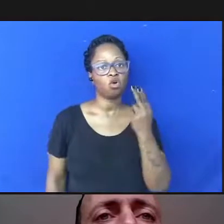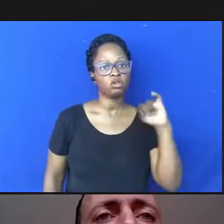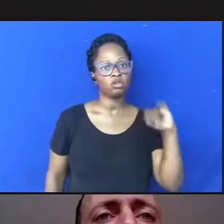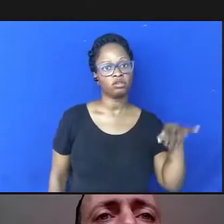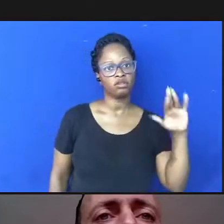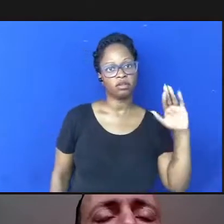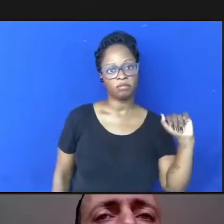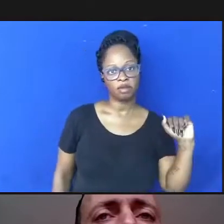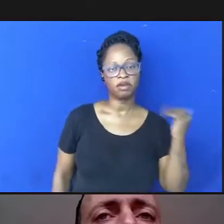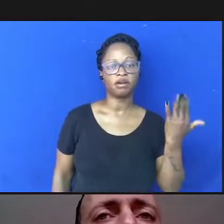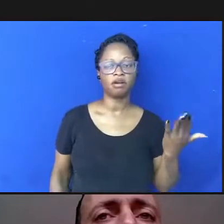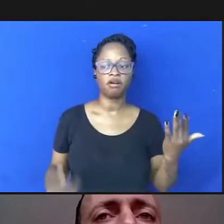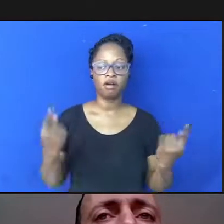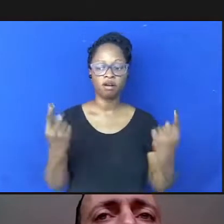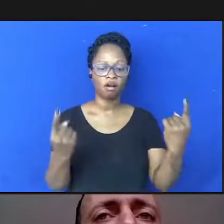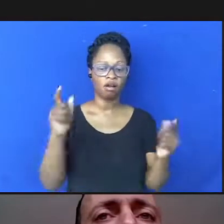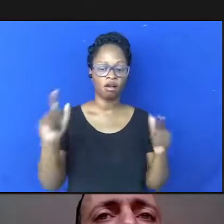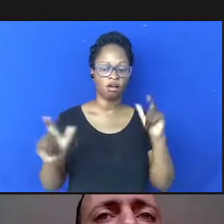são